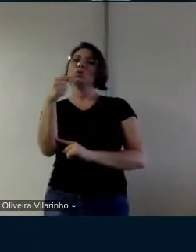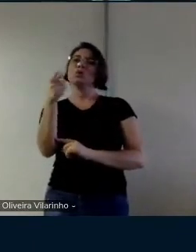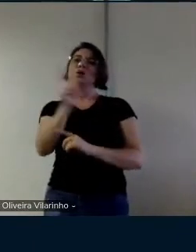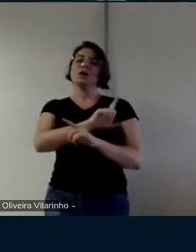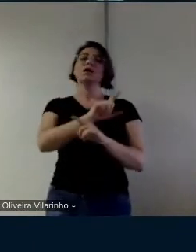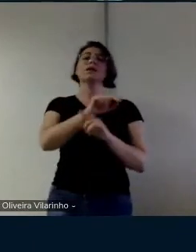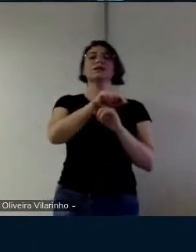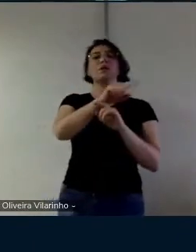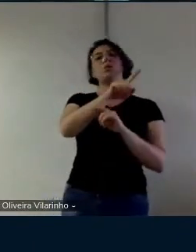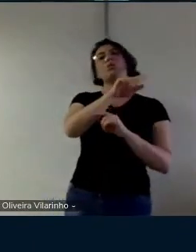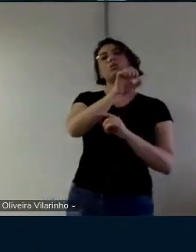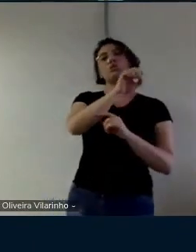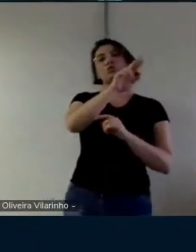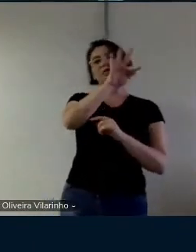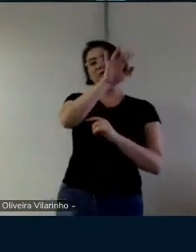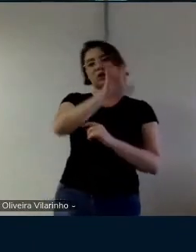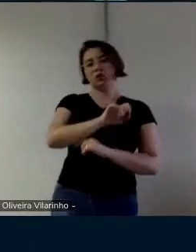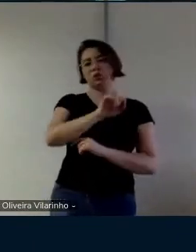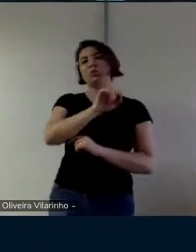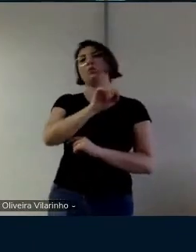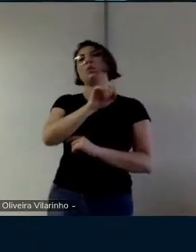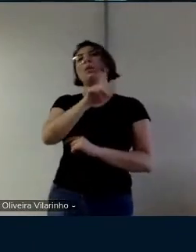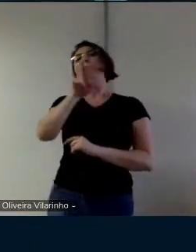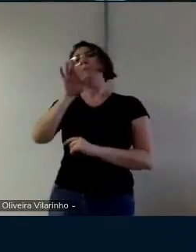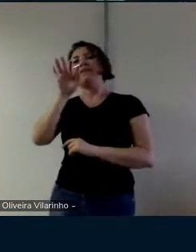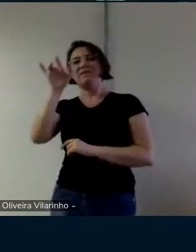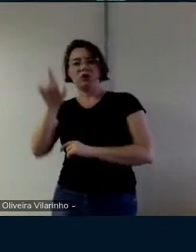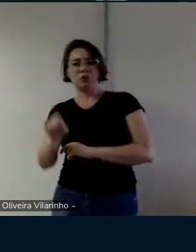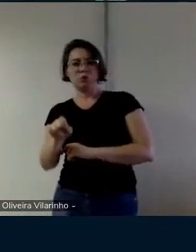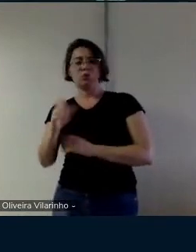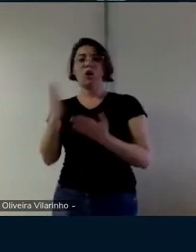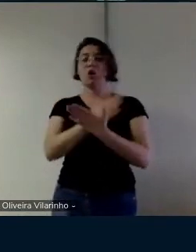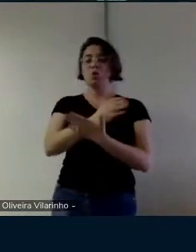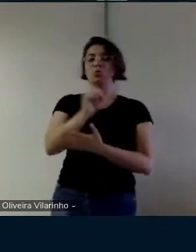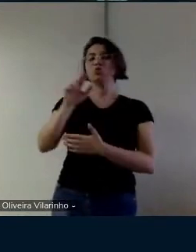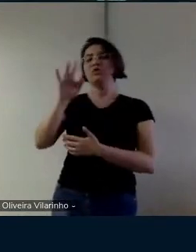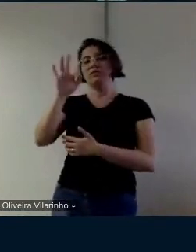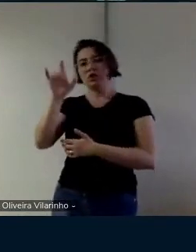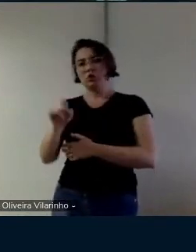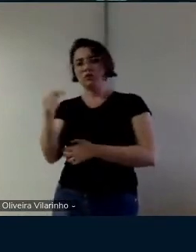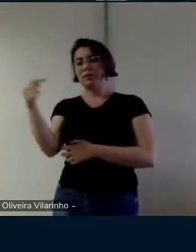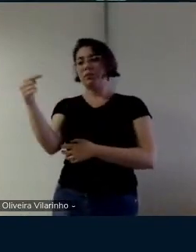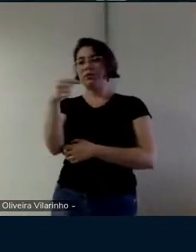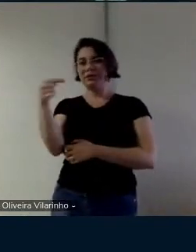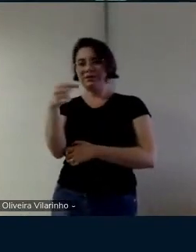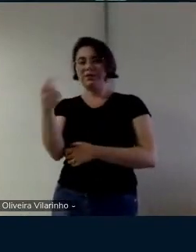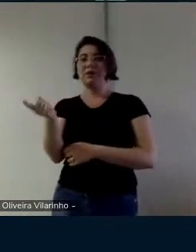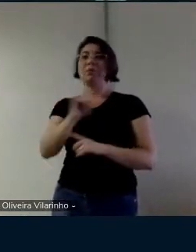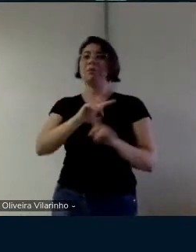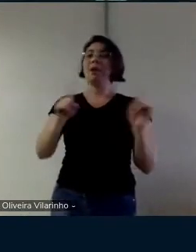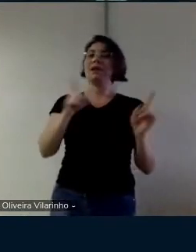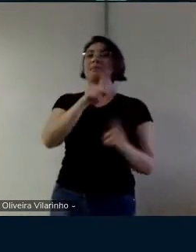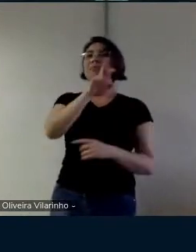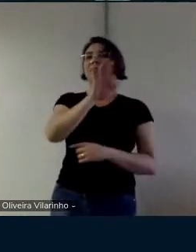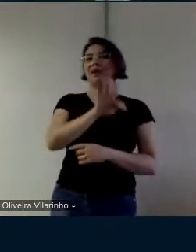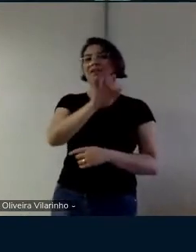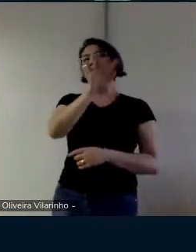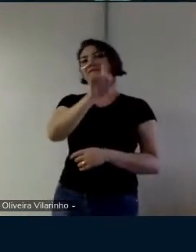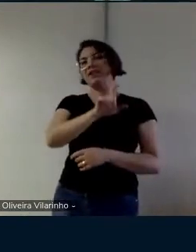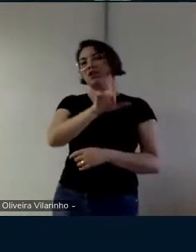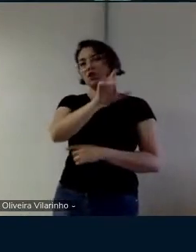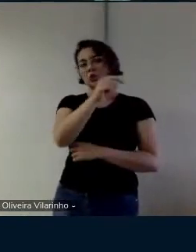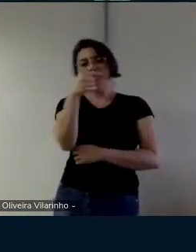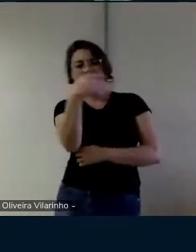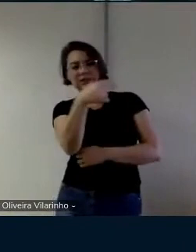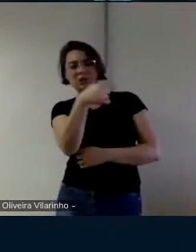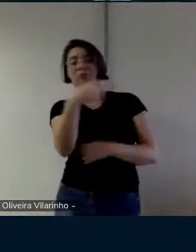item depois de cada prefixo ou depois de cada base então se você tem lá chorar chor tem de